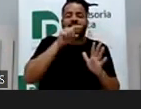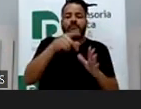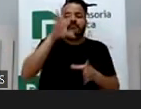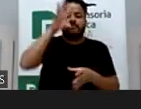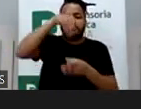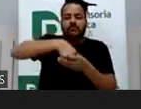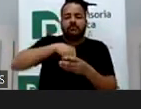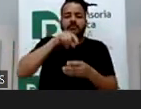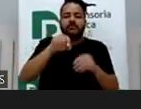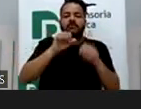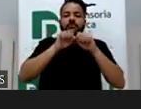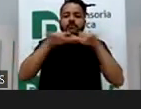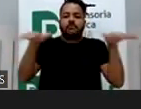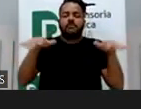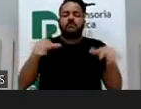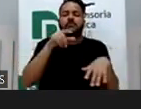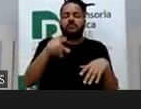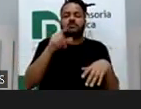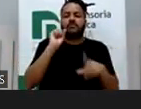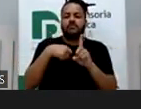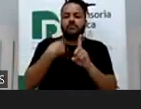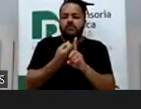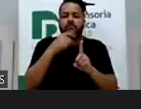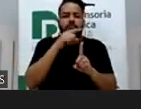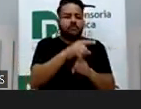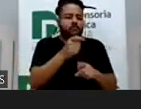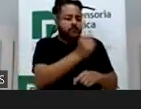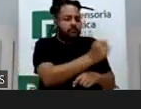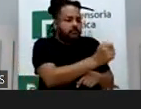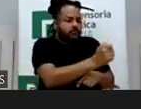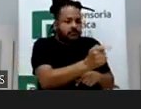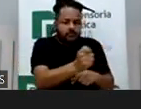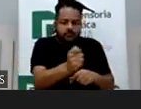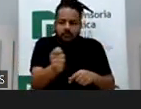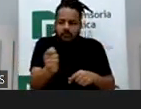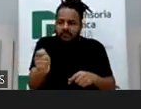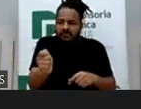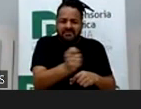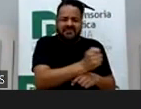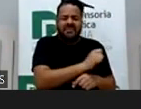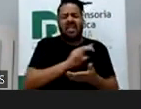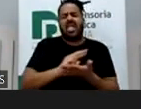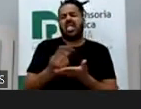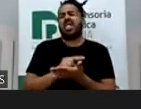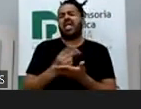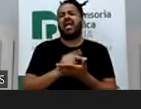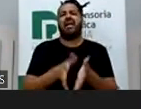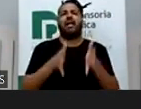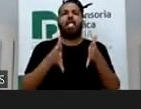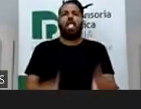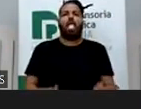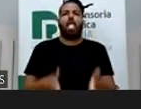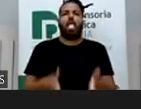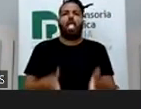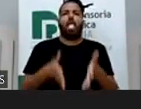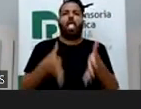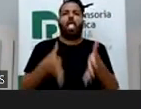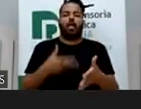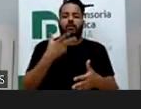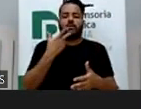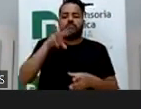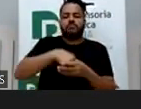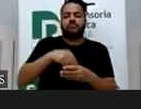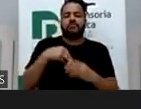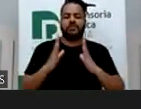sociais, divulgando a rotina dos seus filhos. As pessoas entediadas nas suas casas, naquele período, principalmente o desolamento total